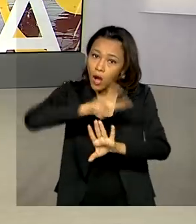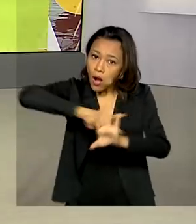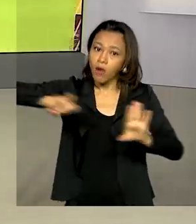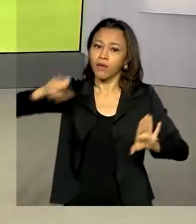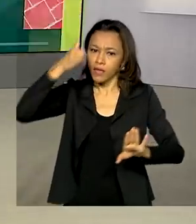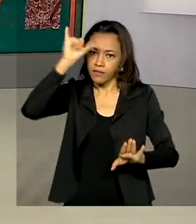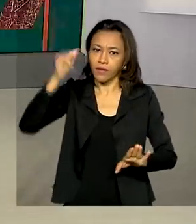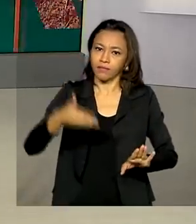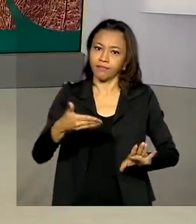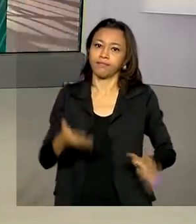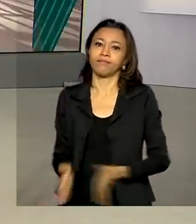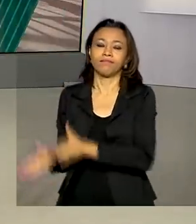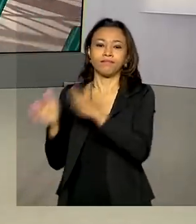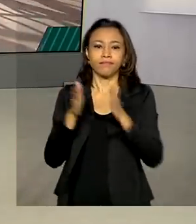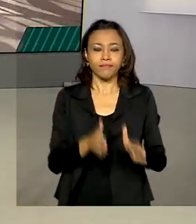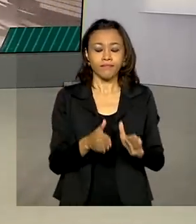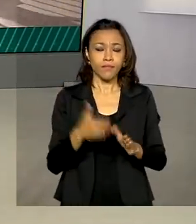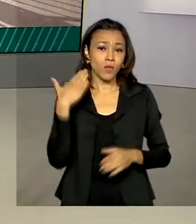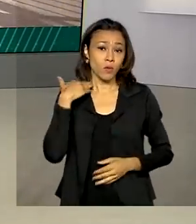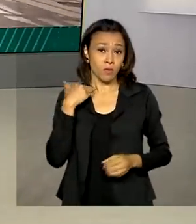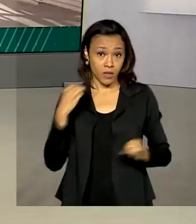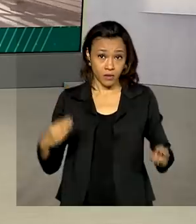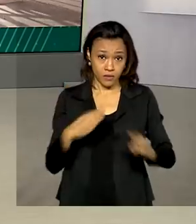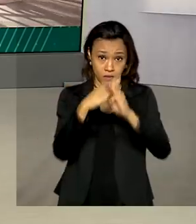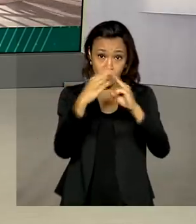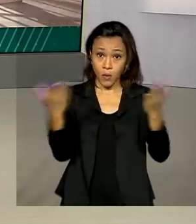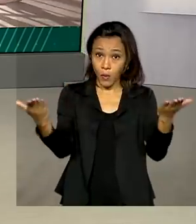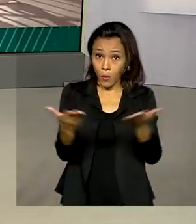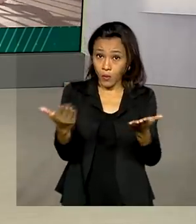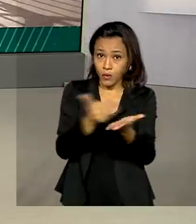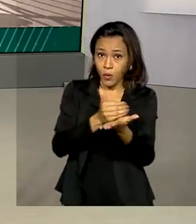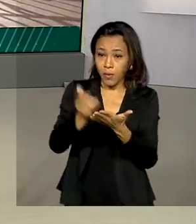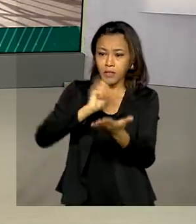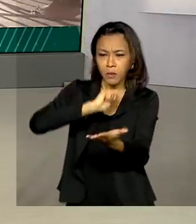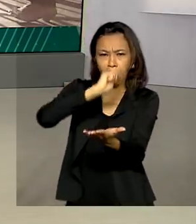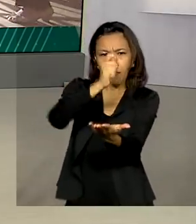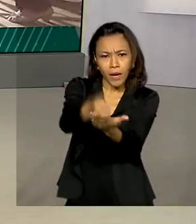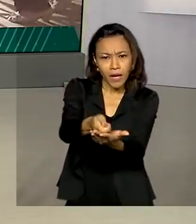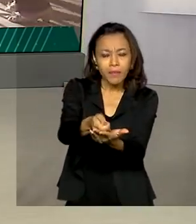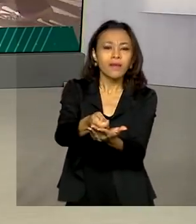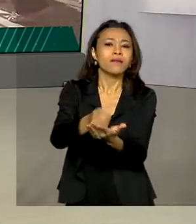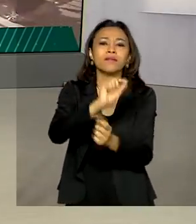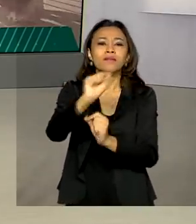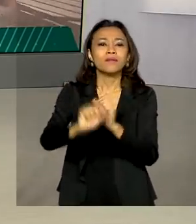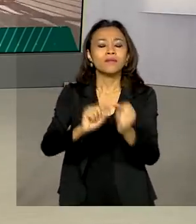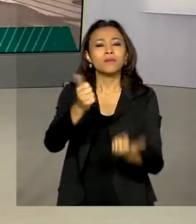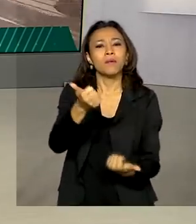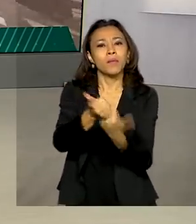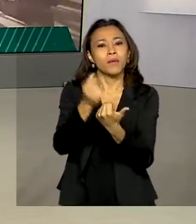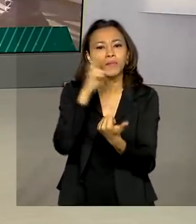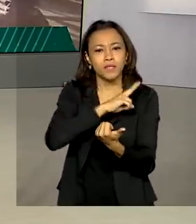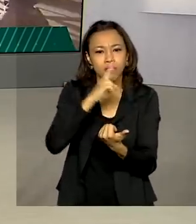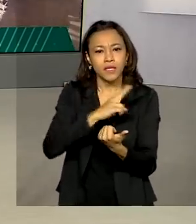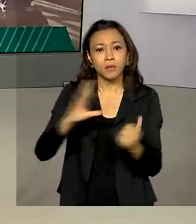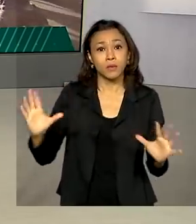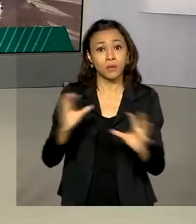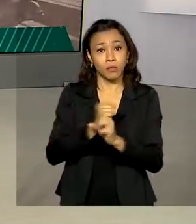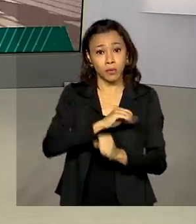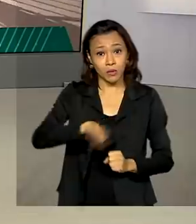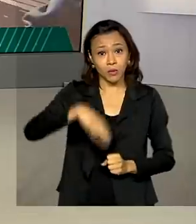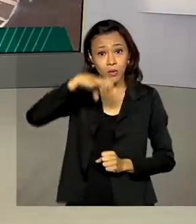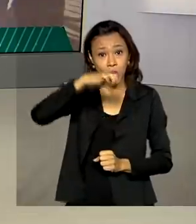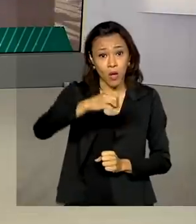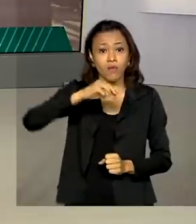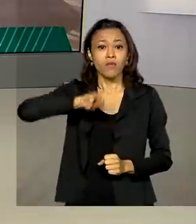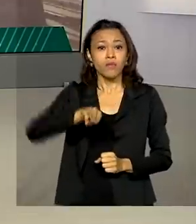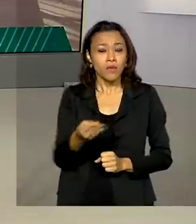A Caixa Econômica Federal inicia hoje o pagamento de mais uma parcela do auxílio emergencial para um total de 9,4